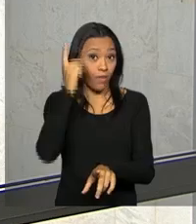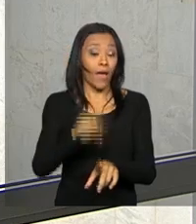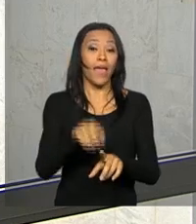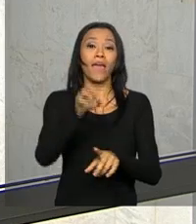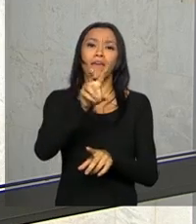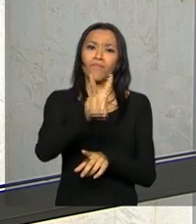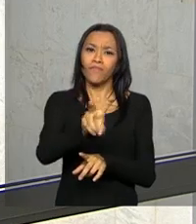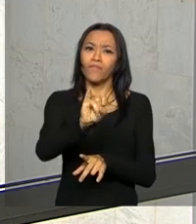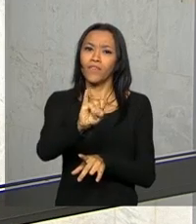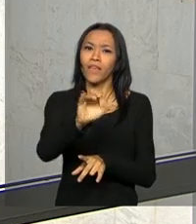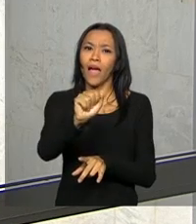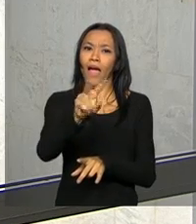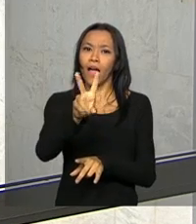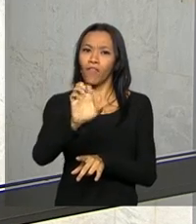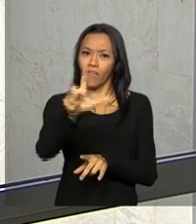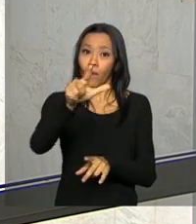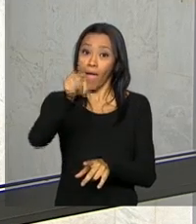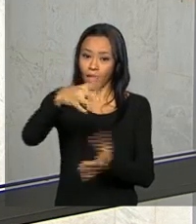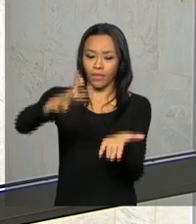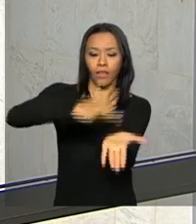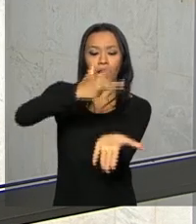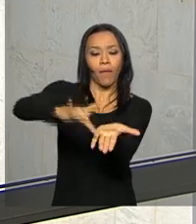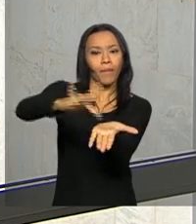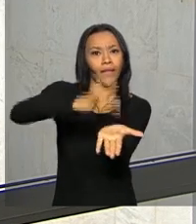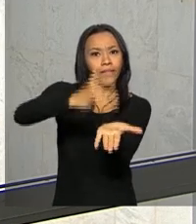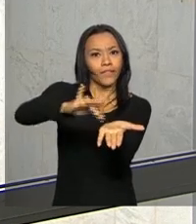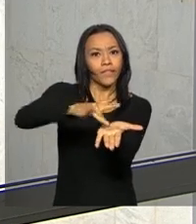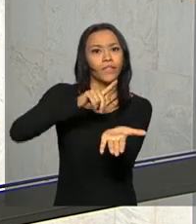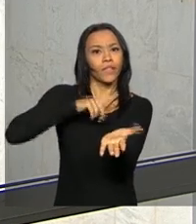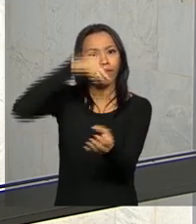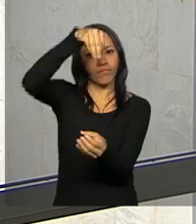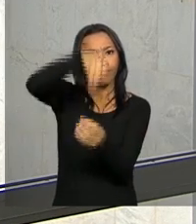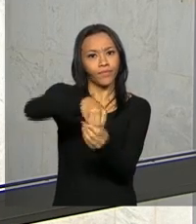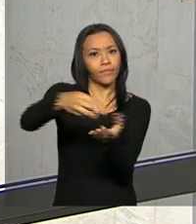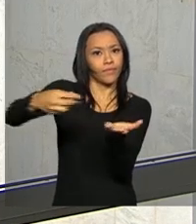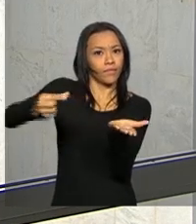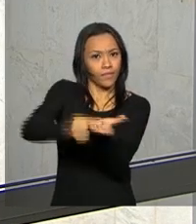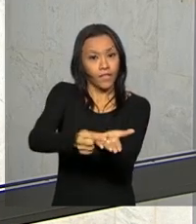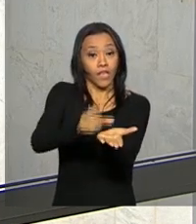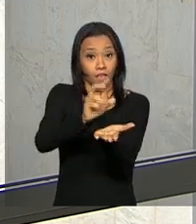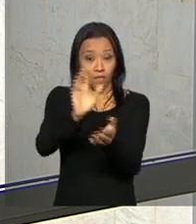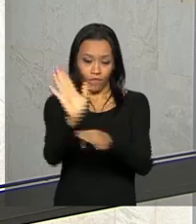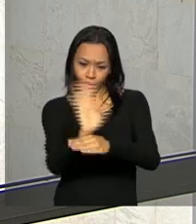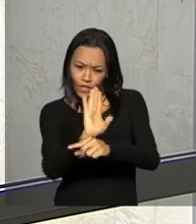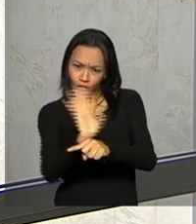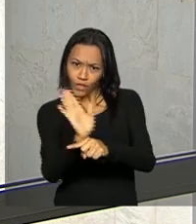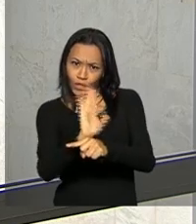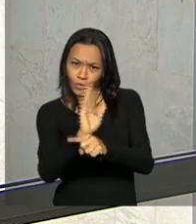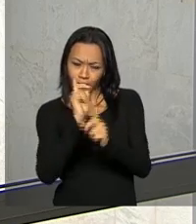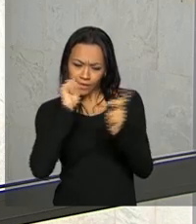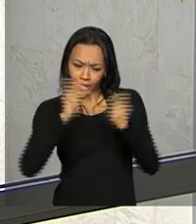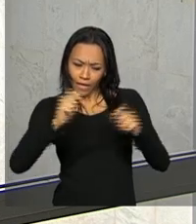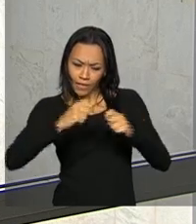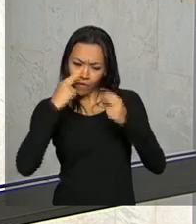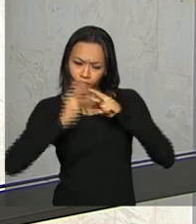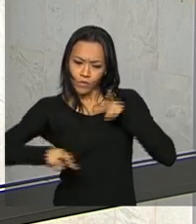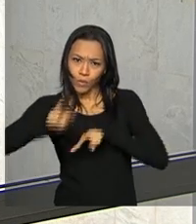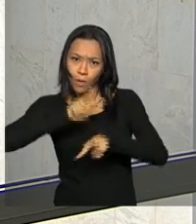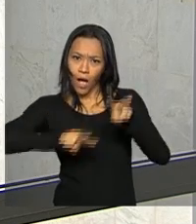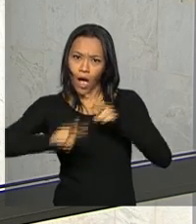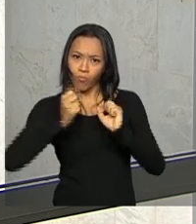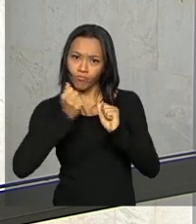Viável, uma espécie de tablet equipado com aplicativo de videofone, que permite a comunicação visual